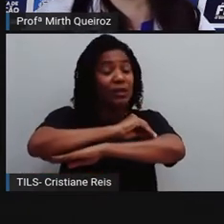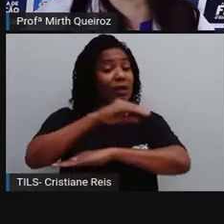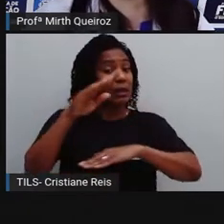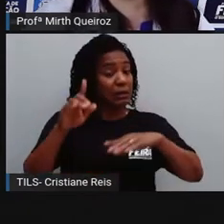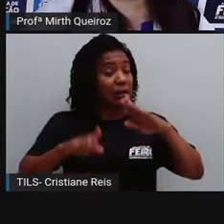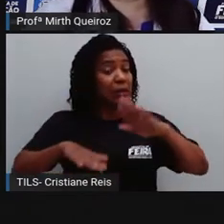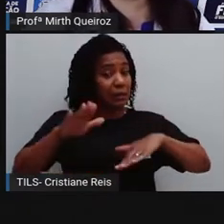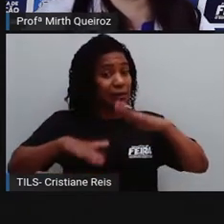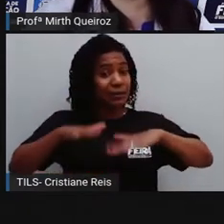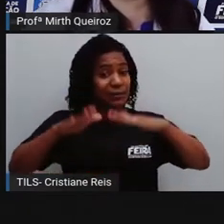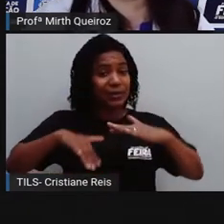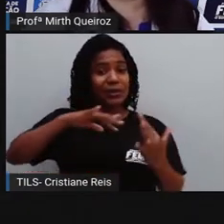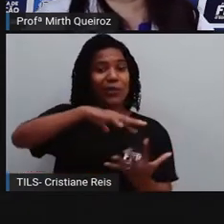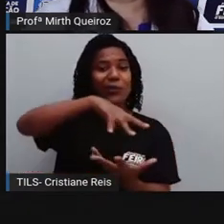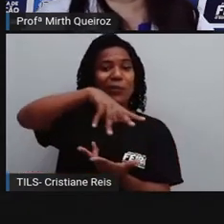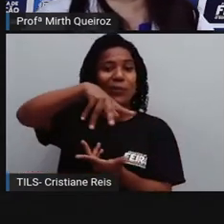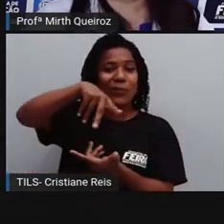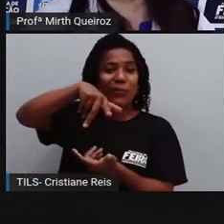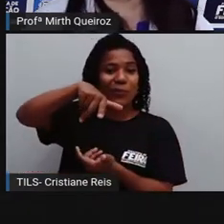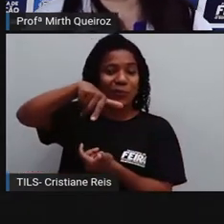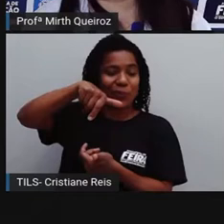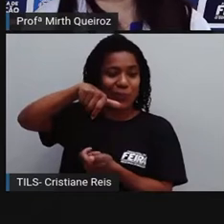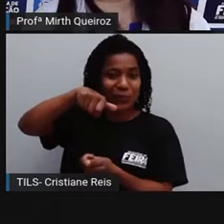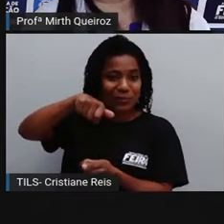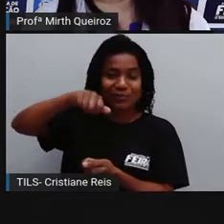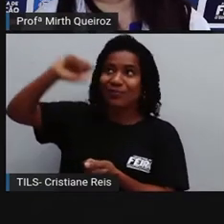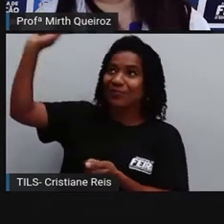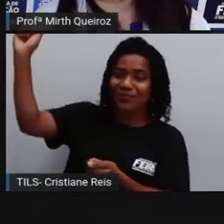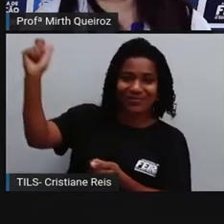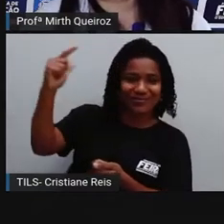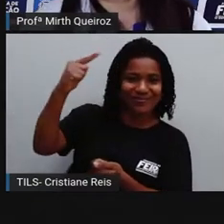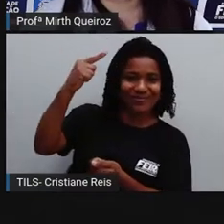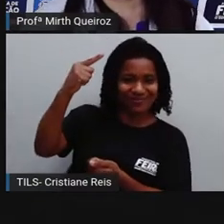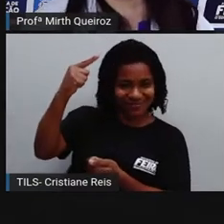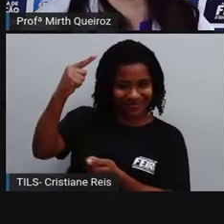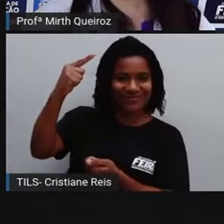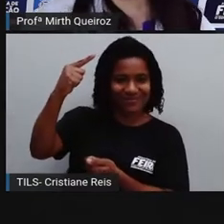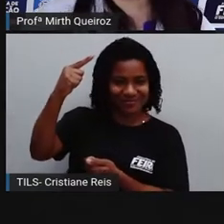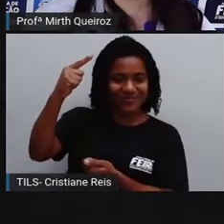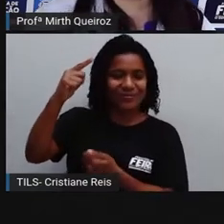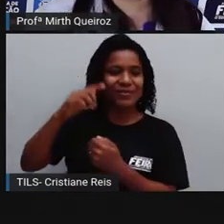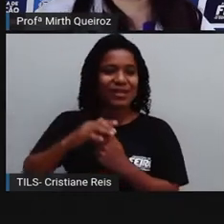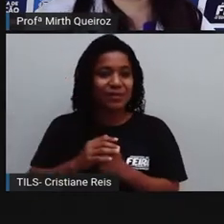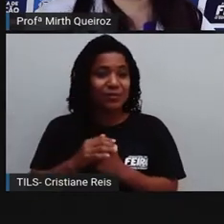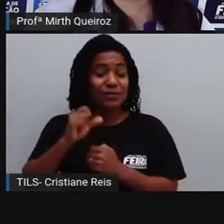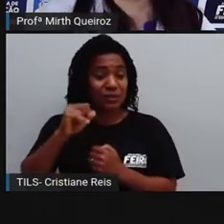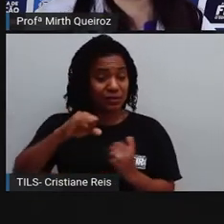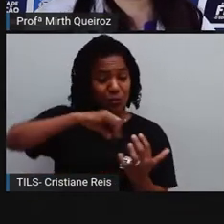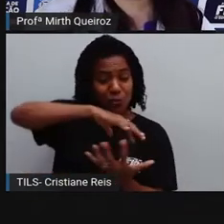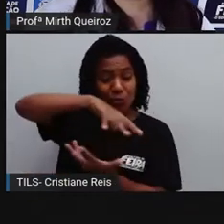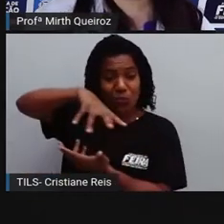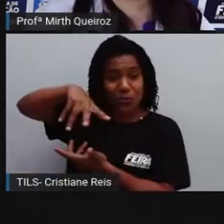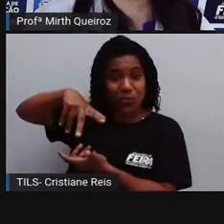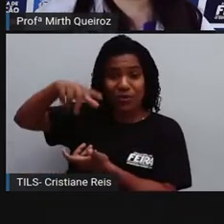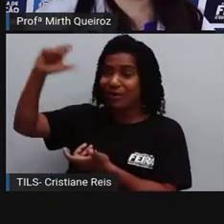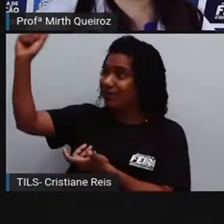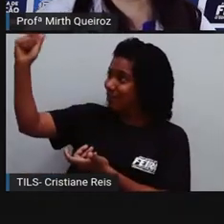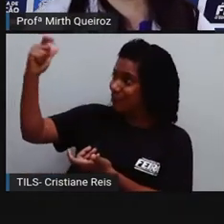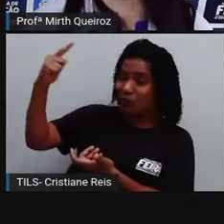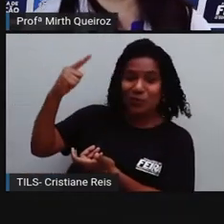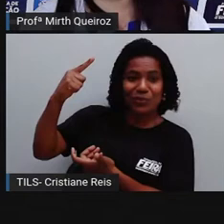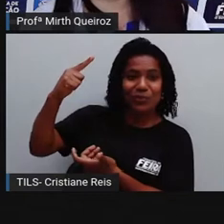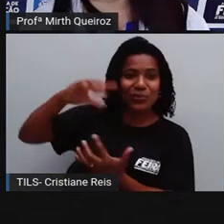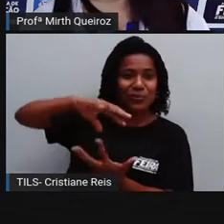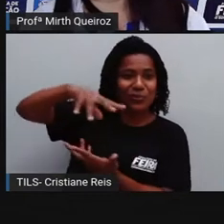dessa Terra, né? Do nosso planeta em relação ao Sol. Quando o lado do planeta está exposto